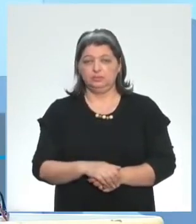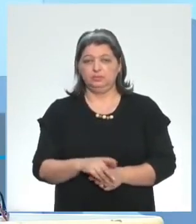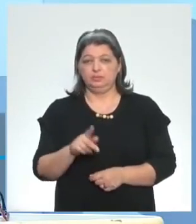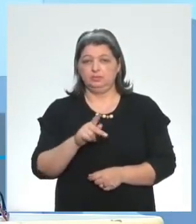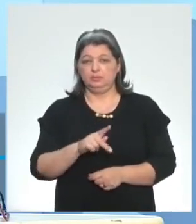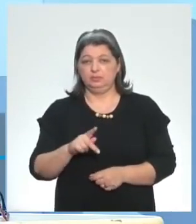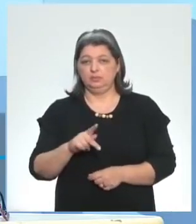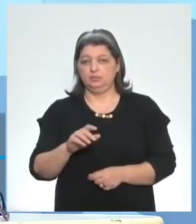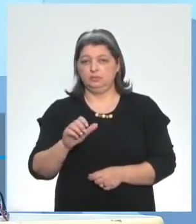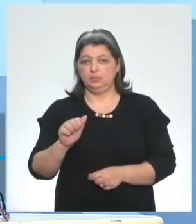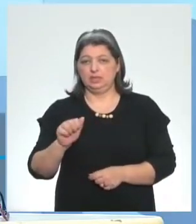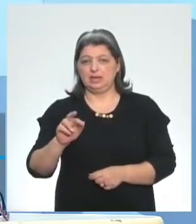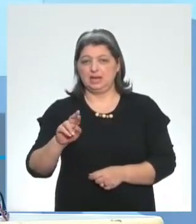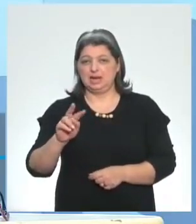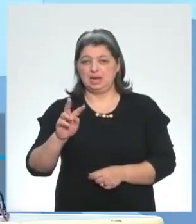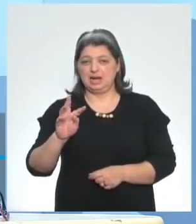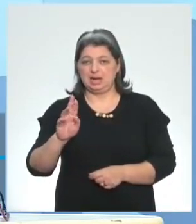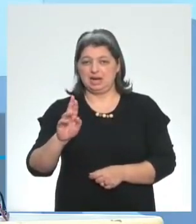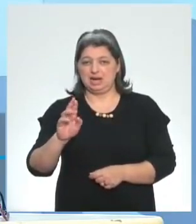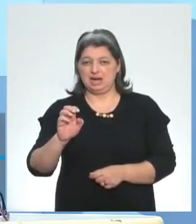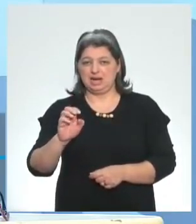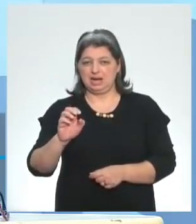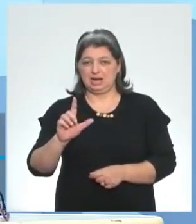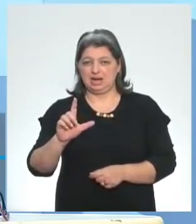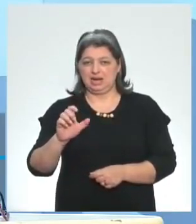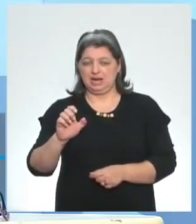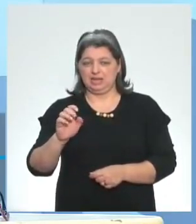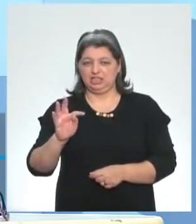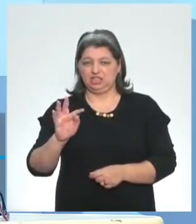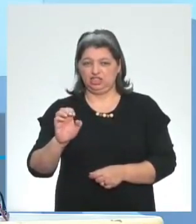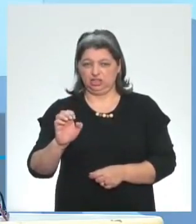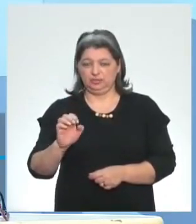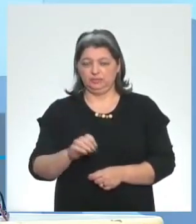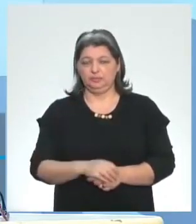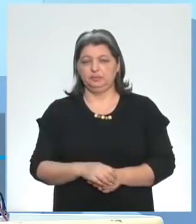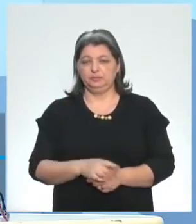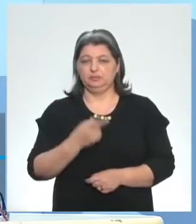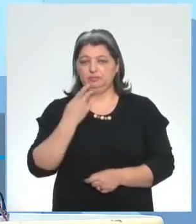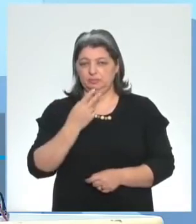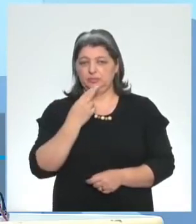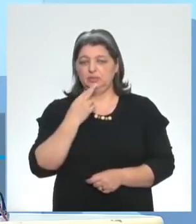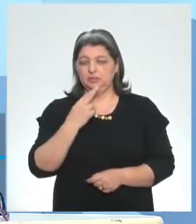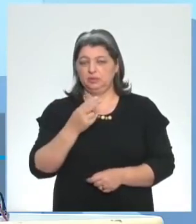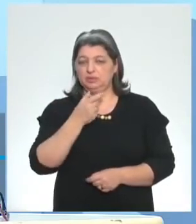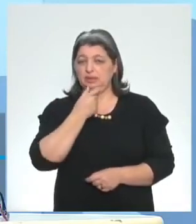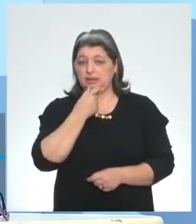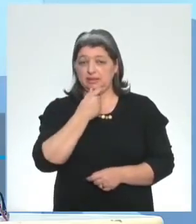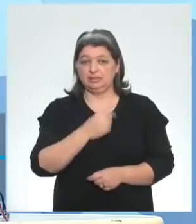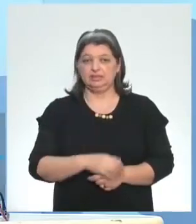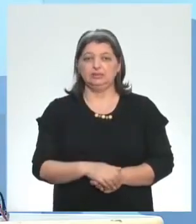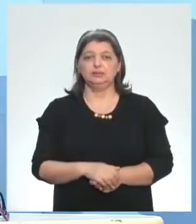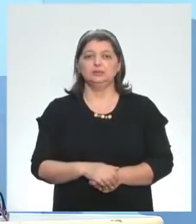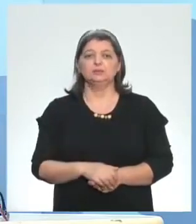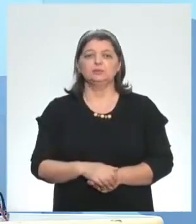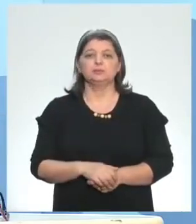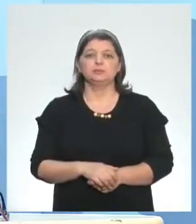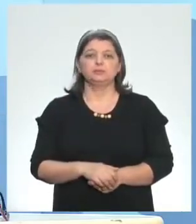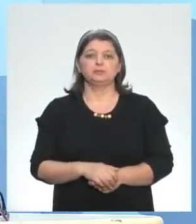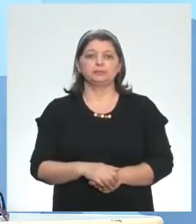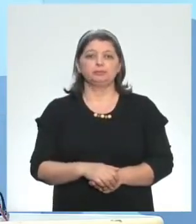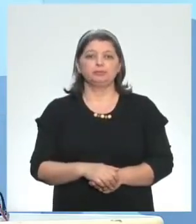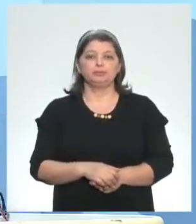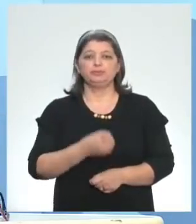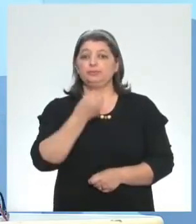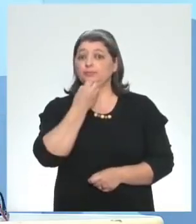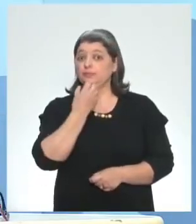Arlete do Santos ela colocou aqui I like to study time tense with songs songs are great então é muito